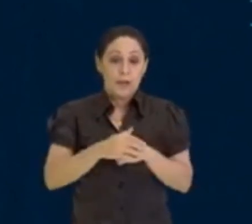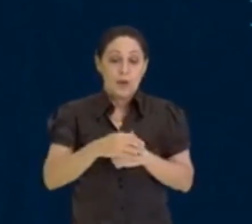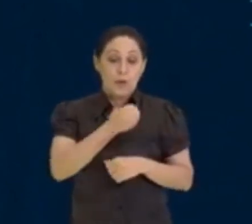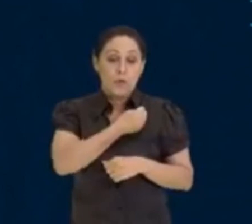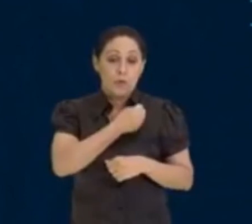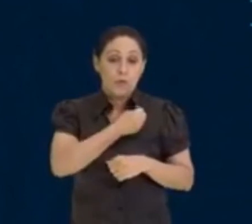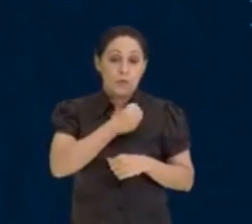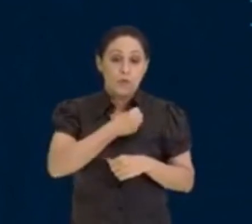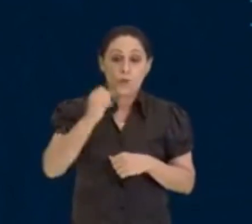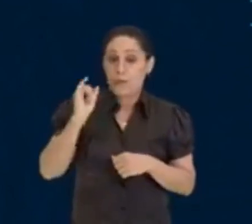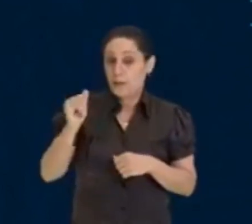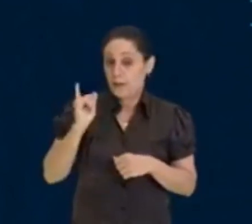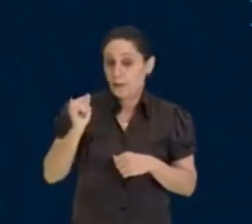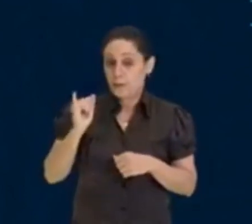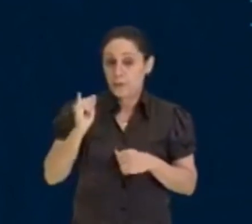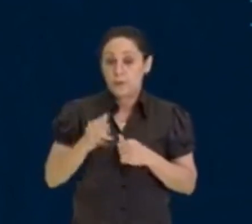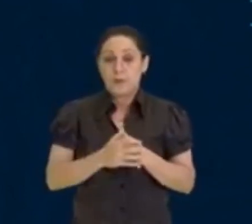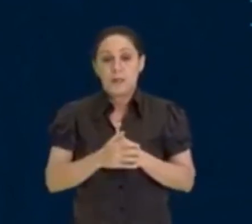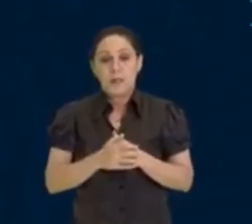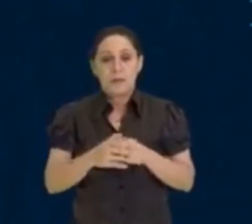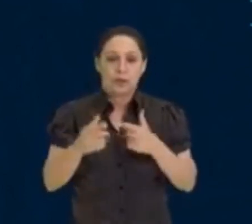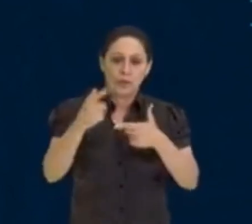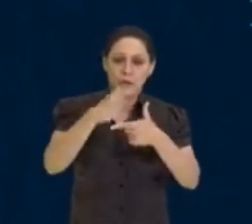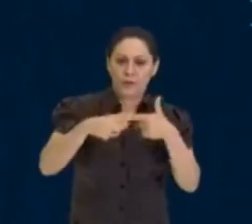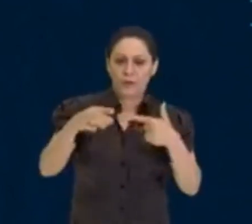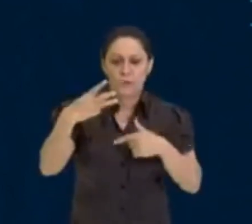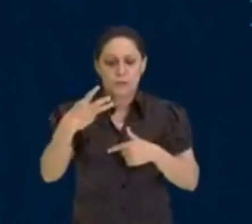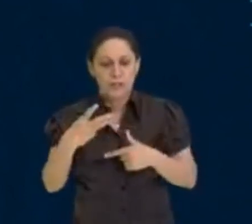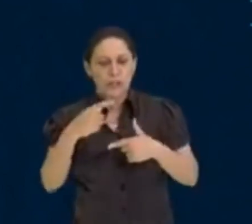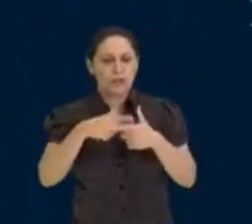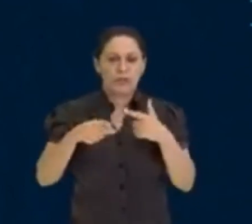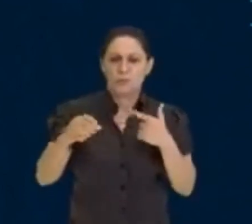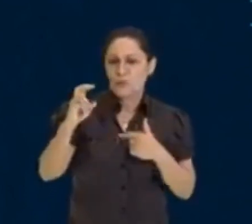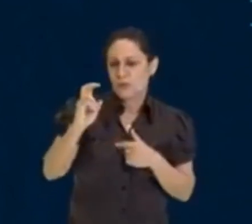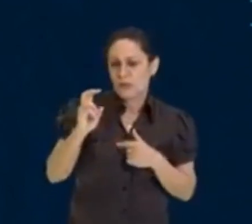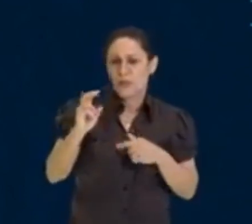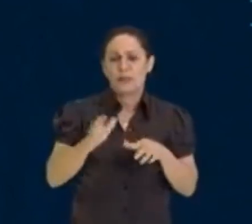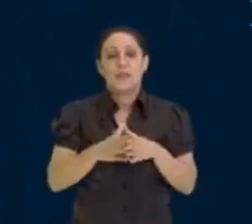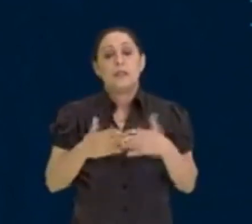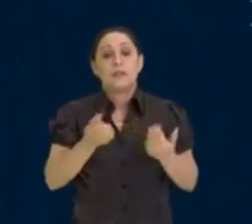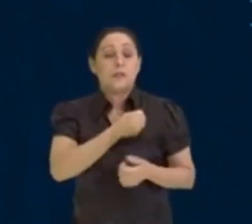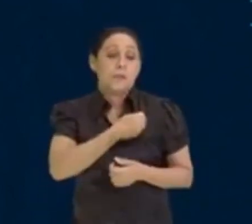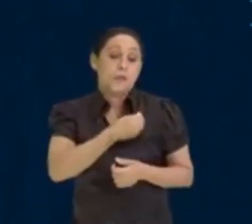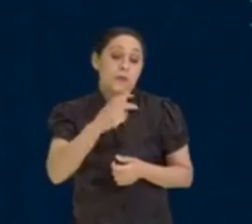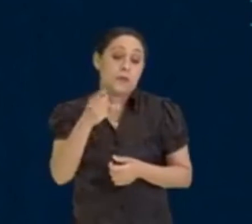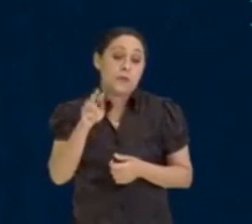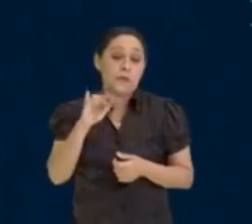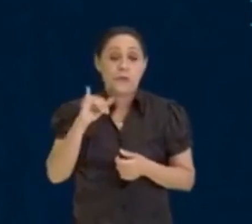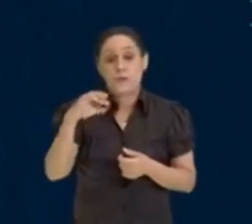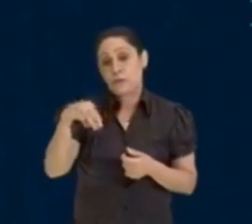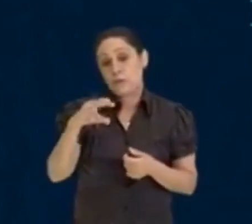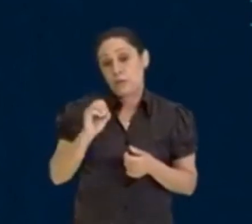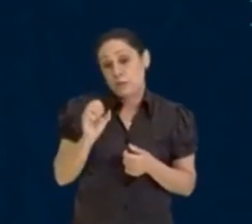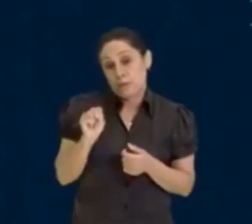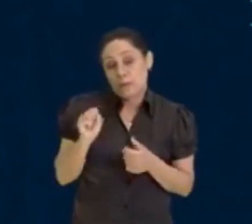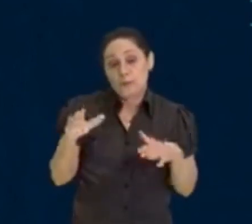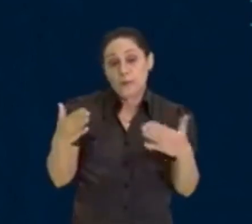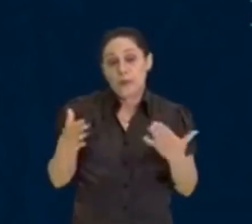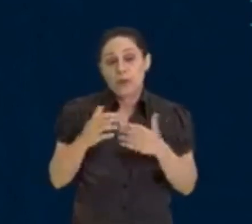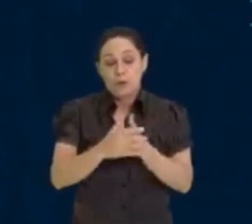possibilidades, dividir por 3, dividir por 5, tá bom? que são os números primos, 9 dividido por 3,